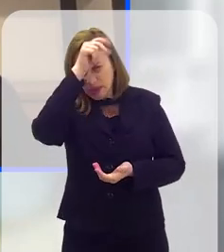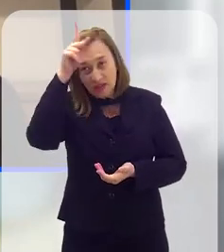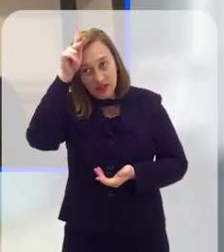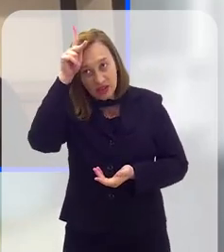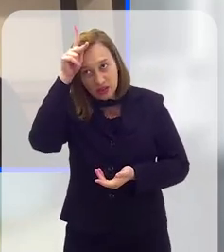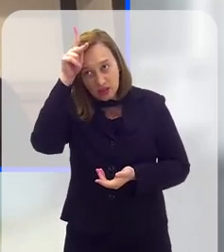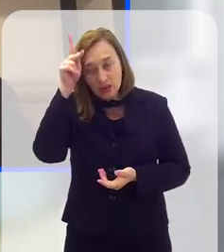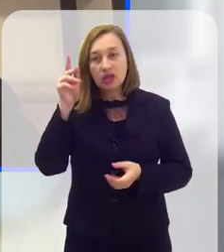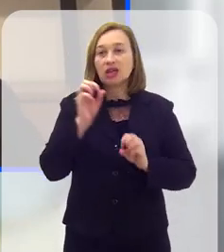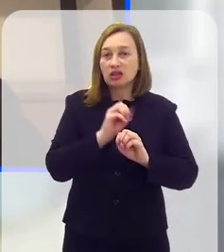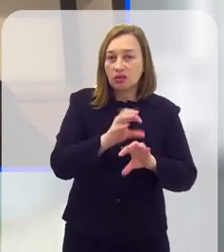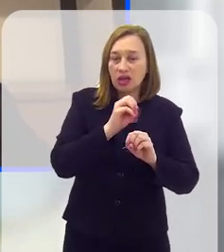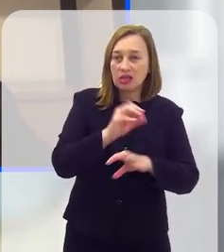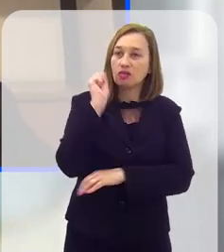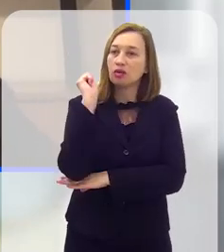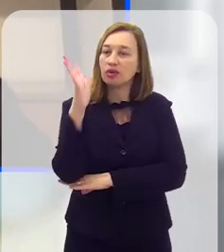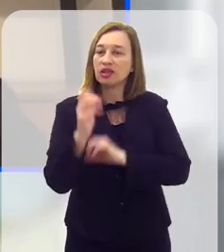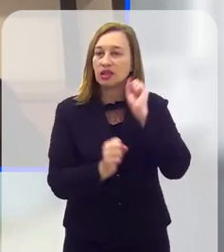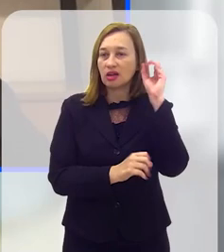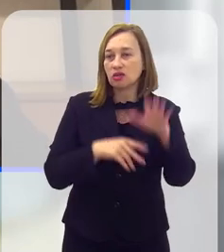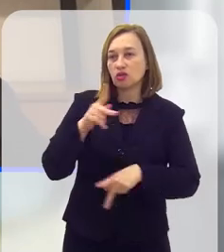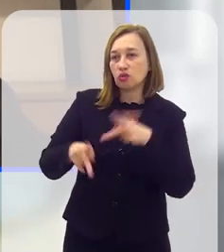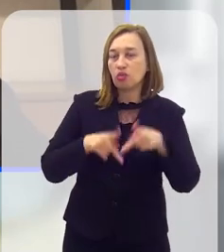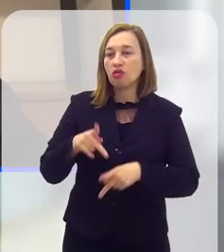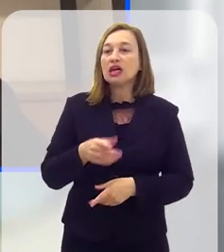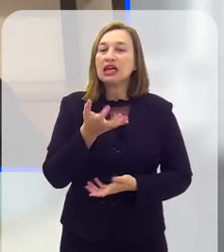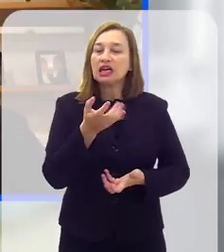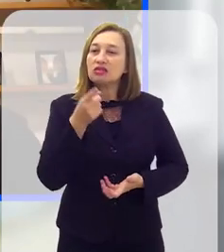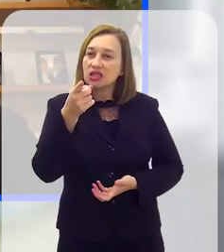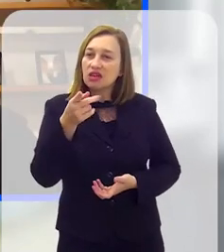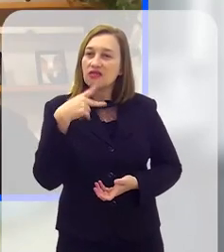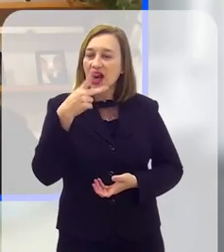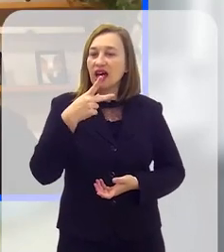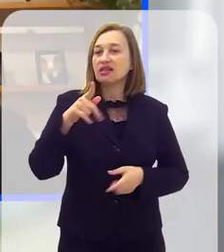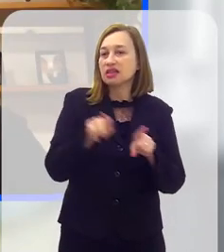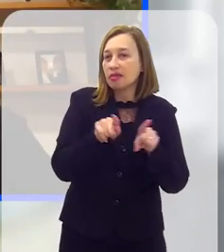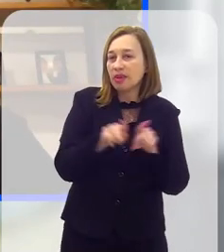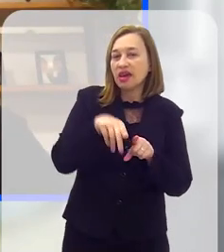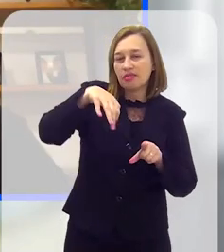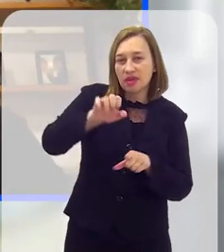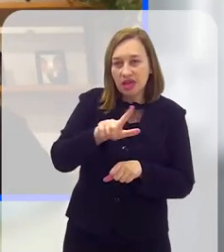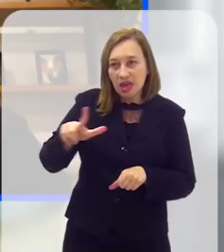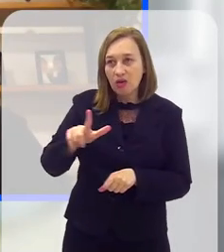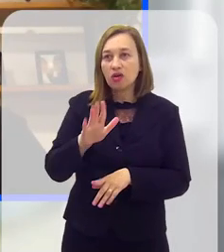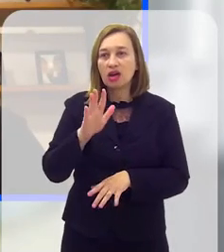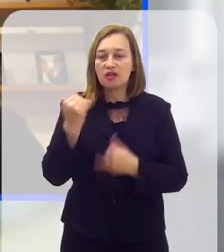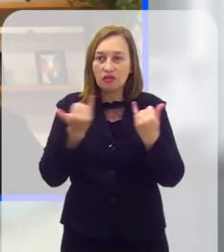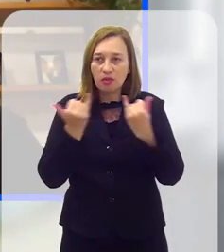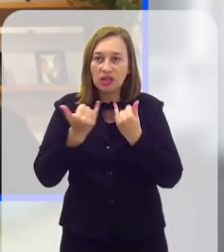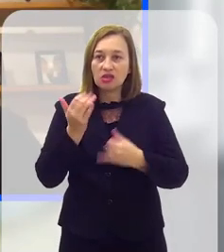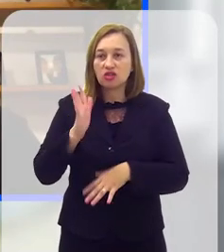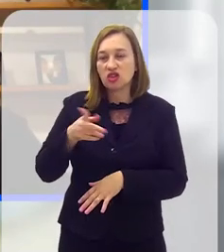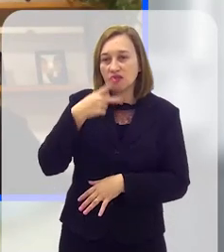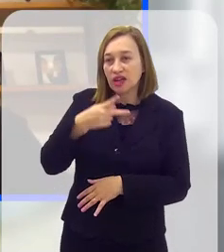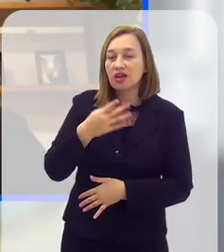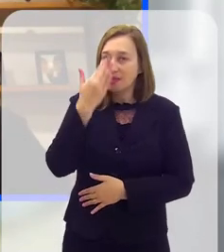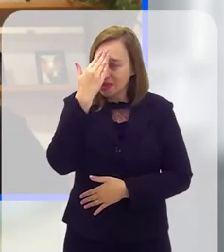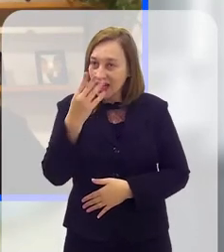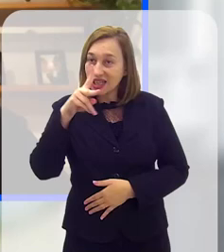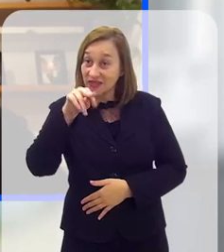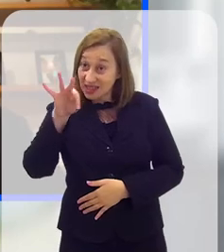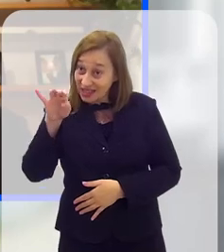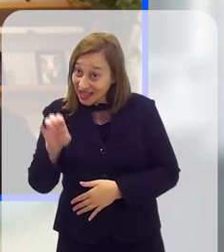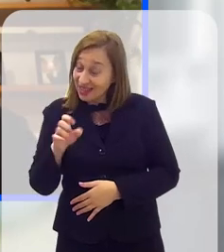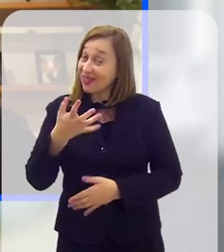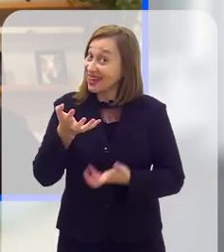das prefeituras, quanto a parte de educação ambiental da população. Queria que você comentasse também, Miguel, sobre esse dado que eu acabei de dar.